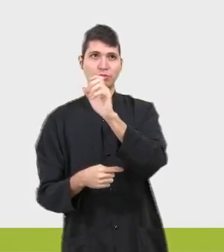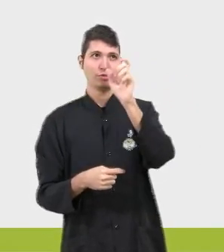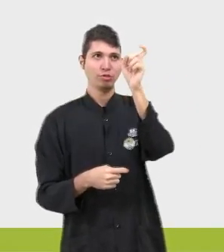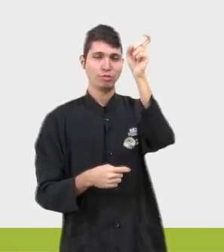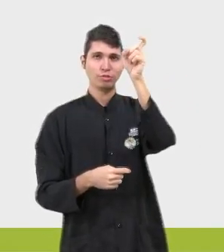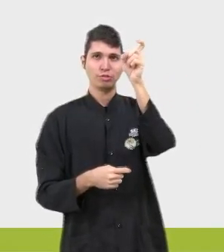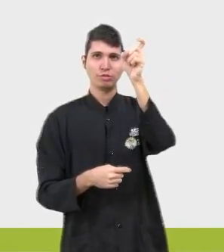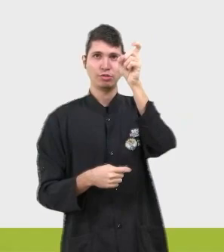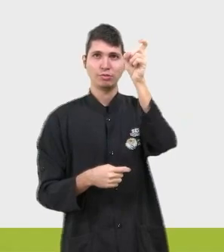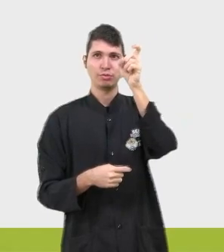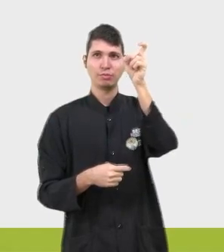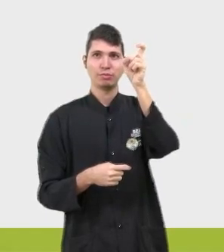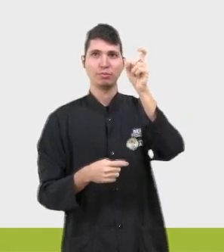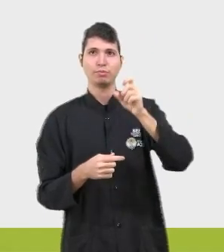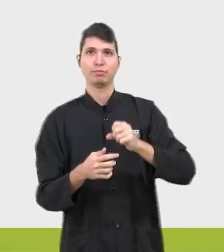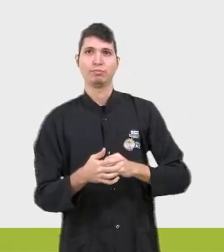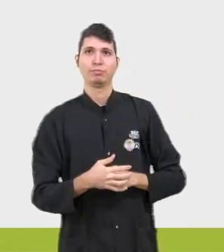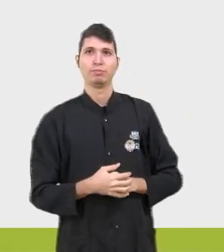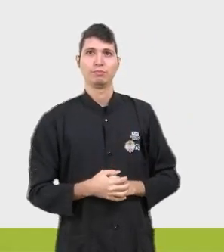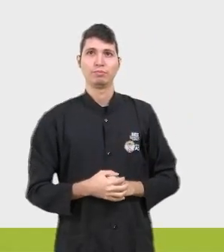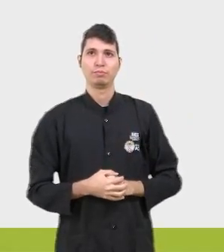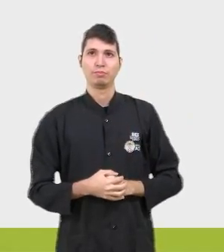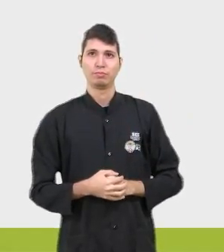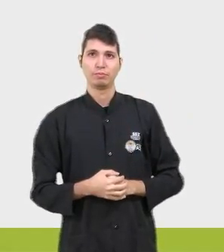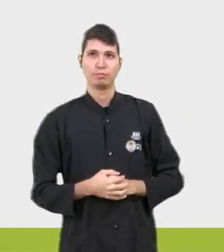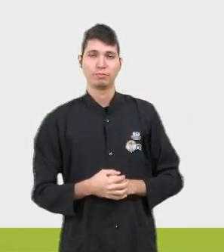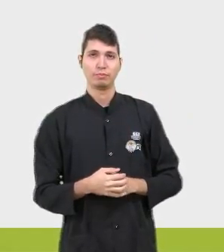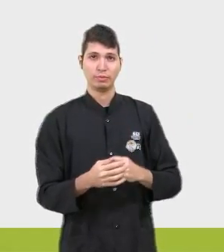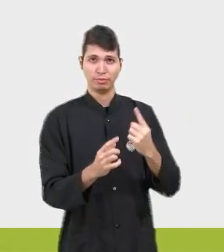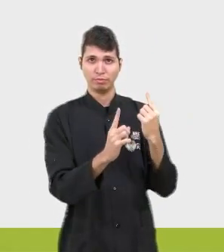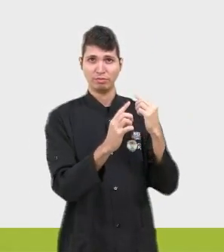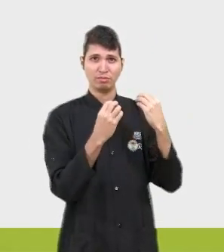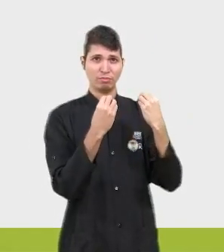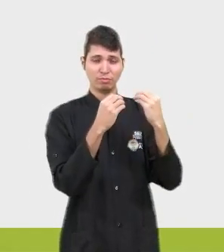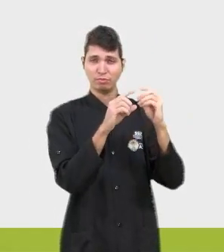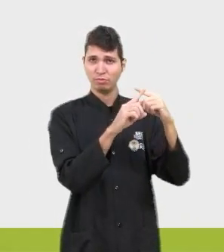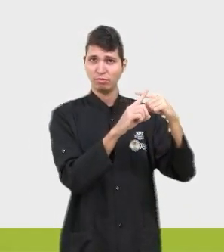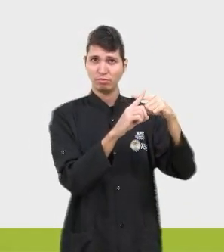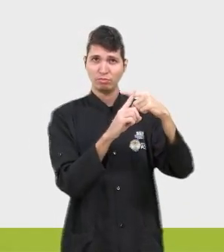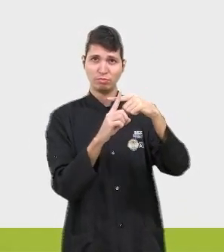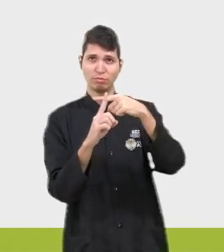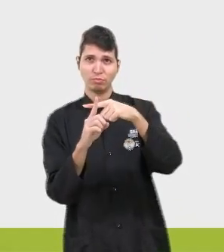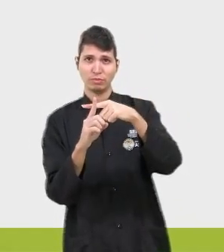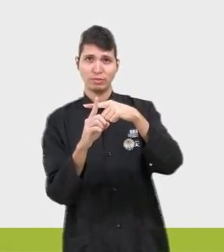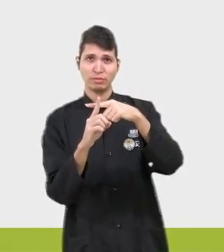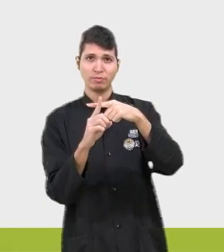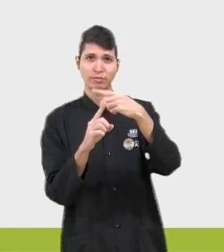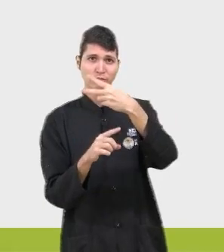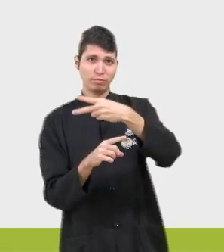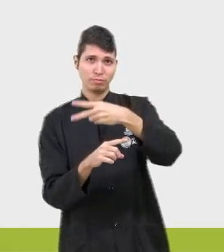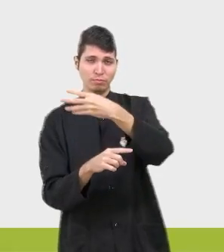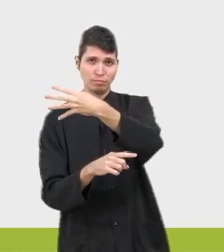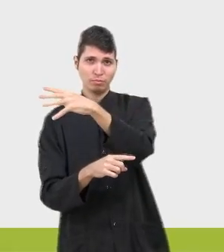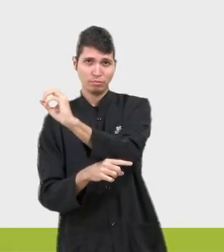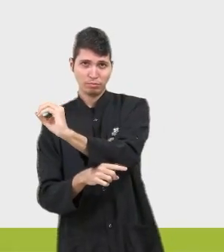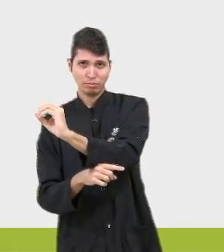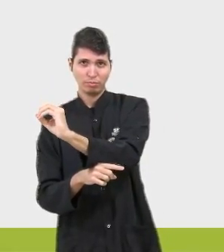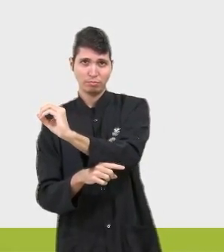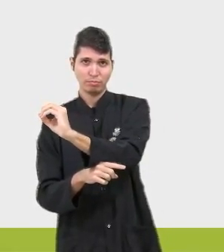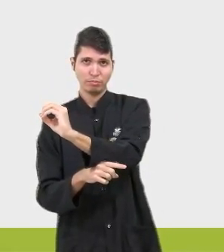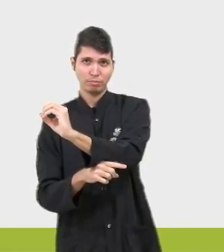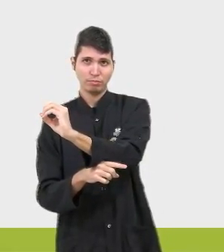mais X, Y mais Y é igual ao perímetro que ele dá no problema que é 40. Você agrega os termos semelhantes,